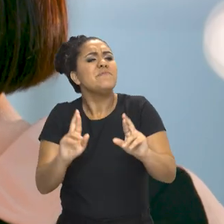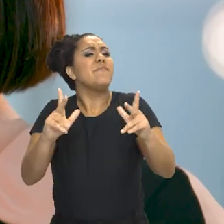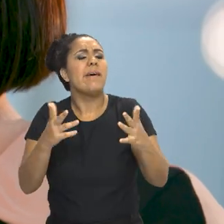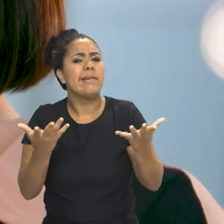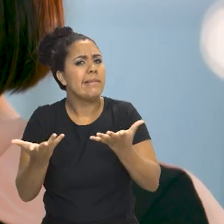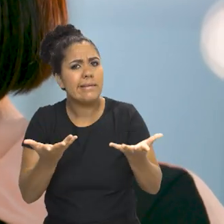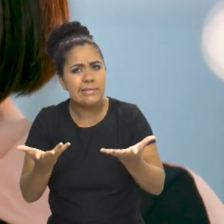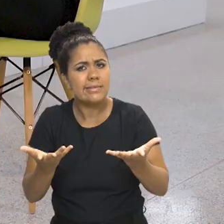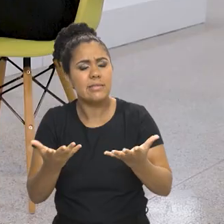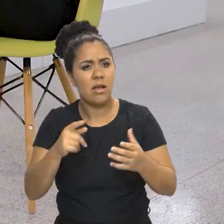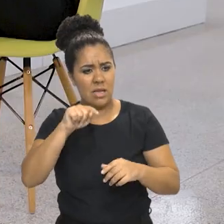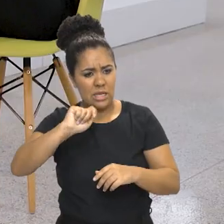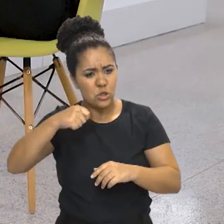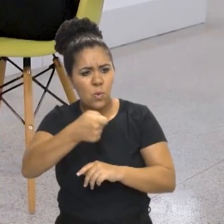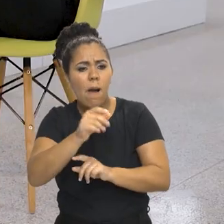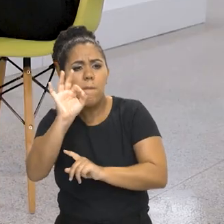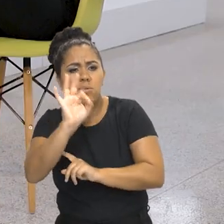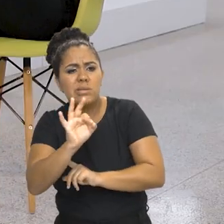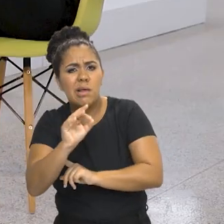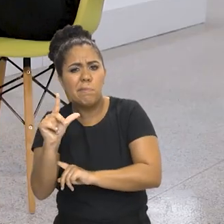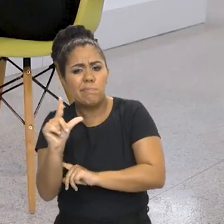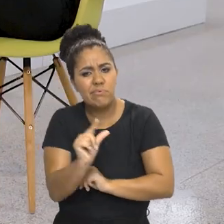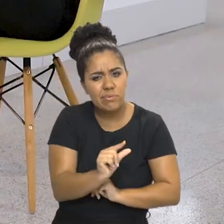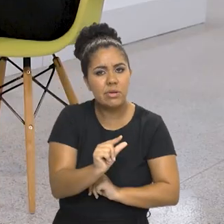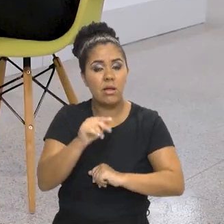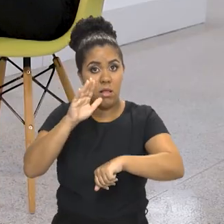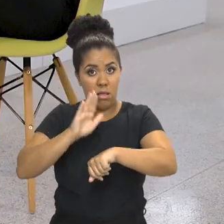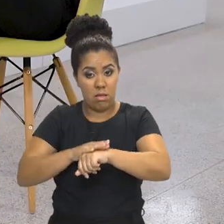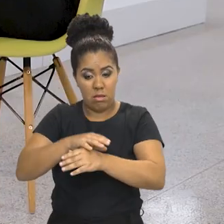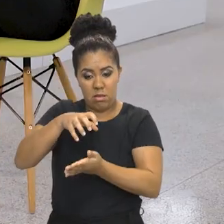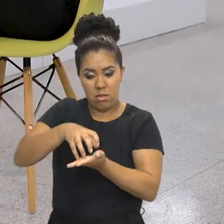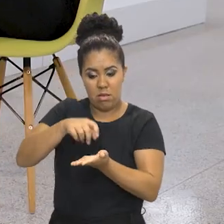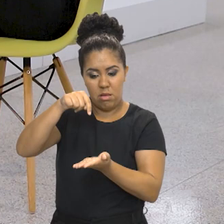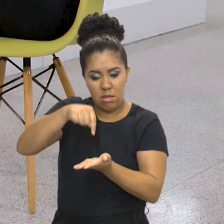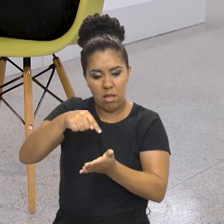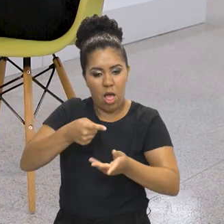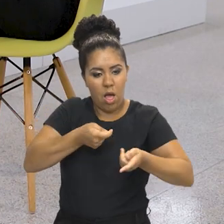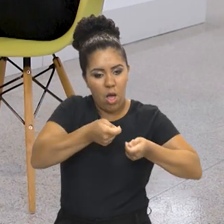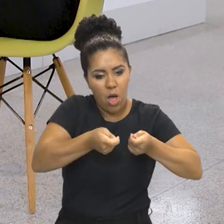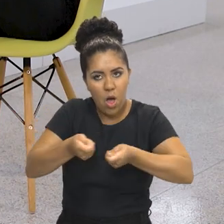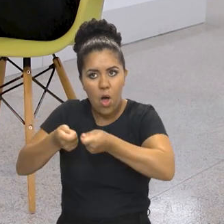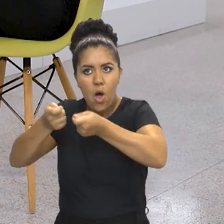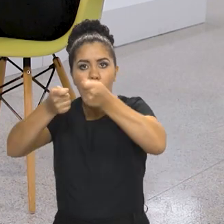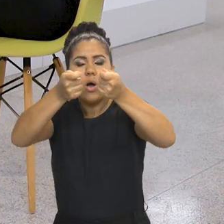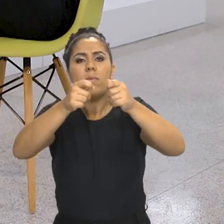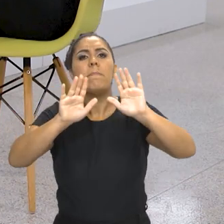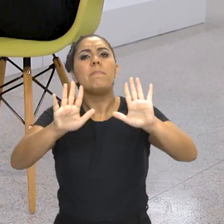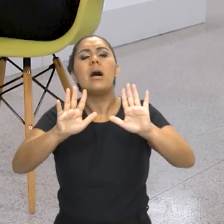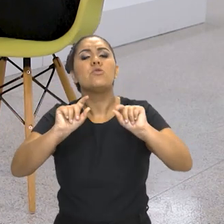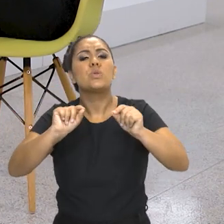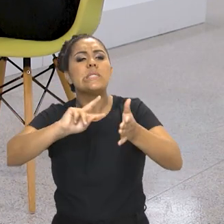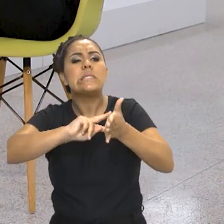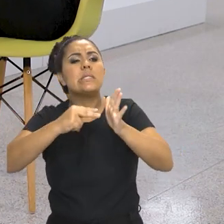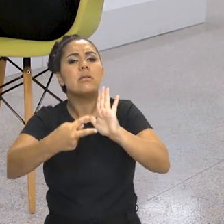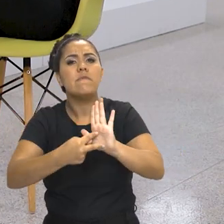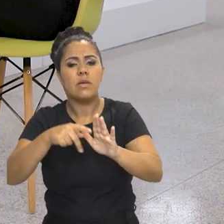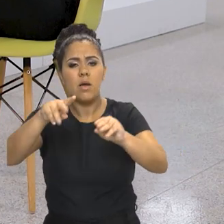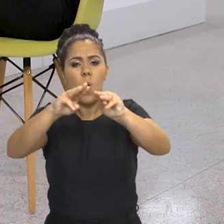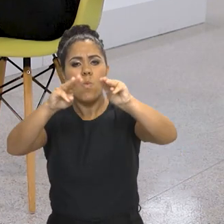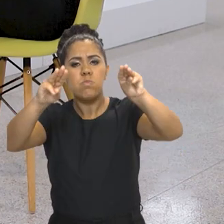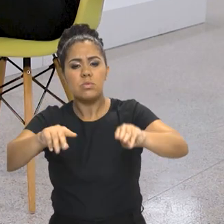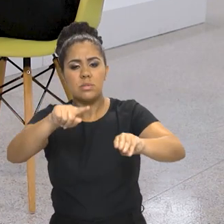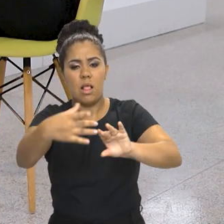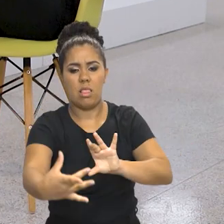é basicamente, é um percentual muito pequeno que é administrado pelo Ibram. Mas, o que significa um museu ser